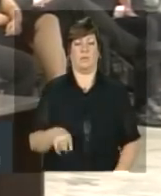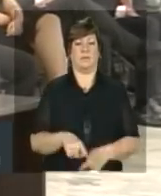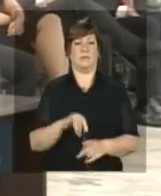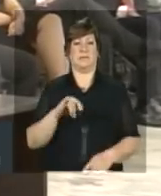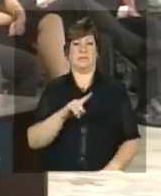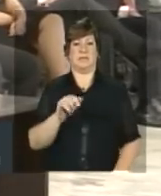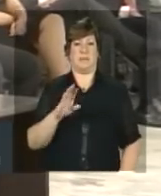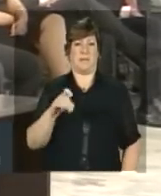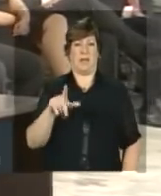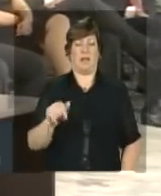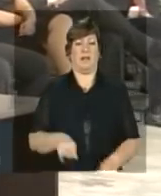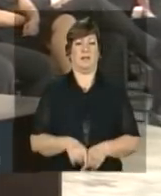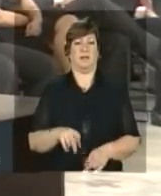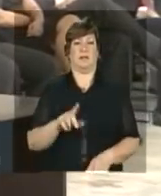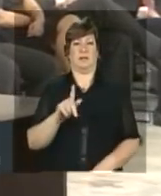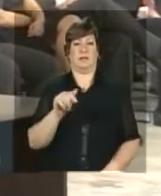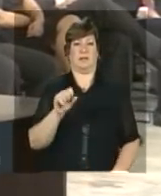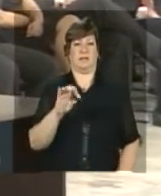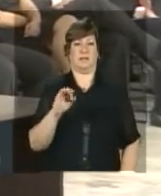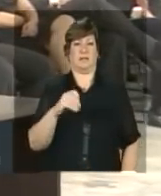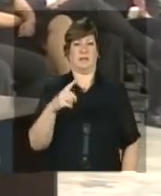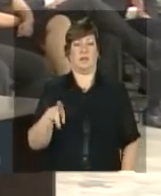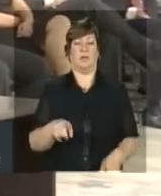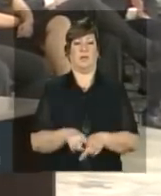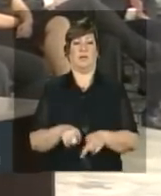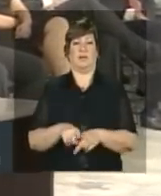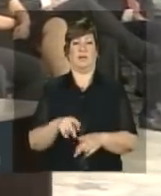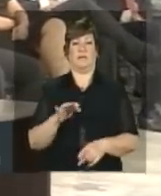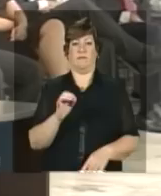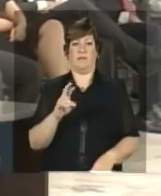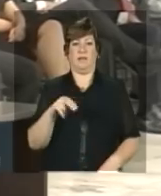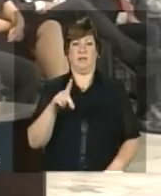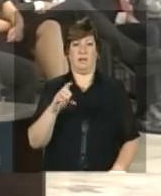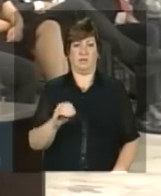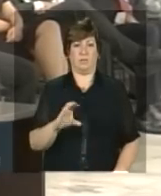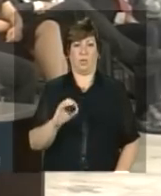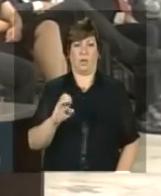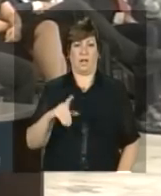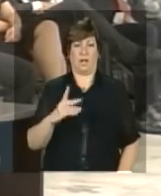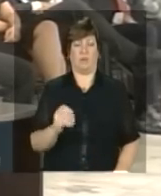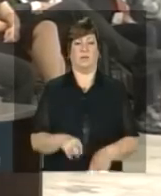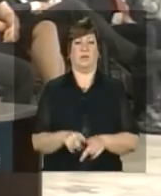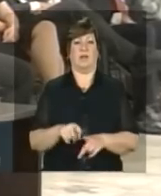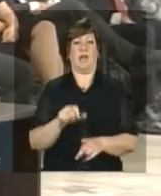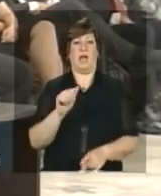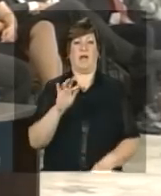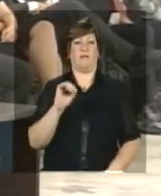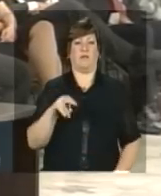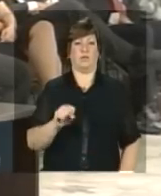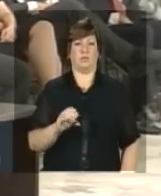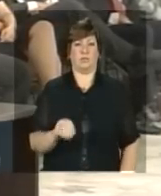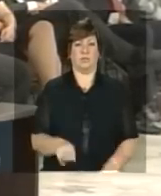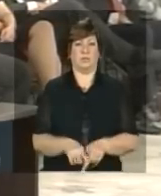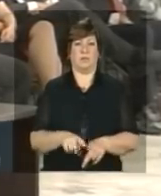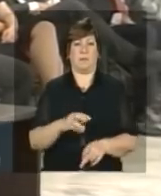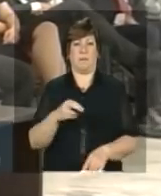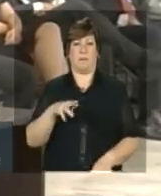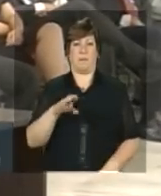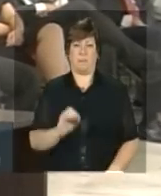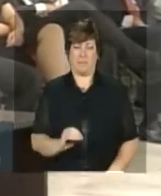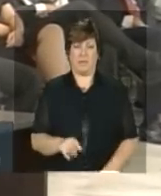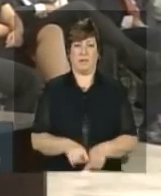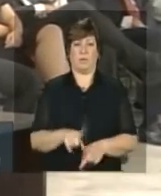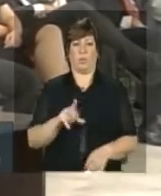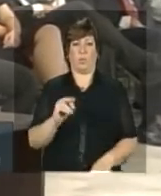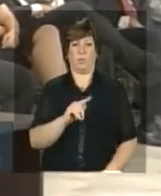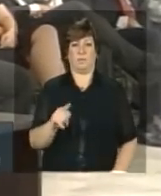Teixeira, Gastão Dias Vieira, Fernando Bezerra Coelho, Afonso Florenci, Mário Nego Monte,